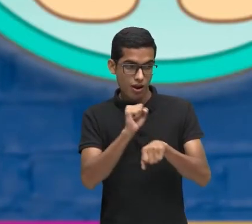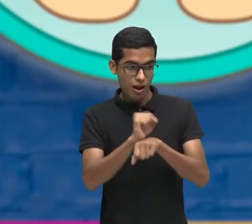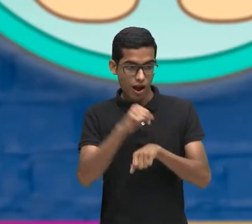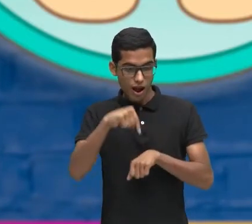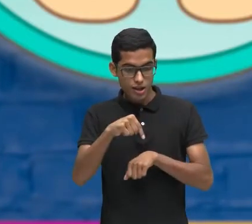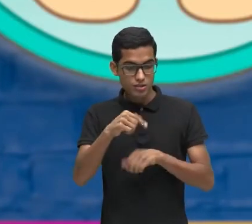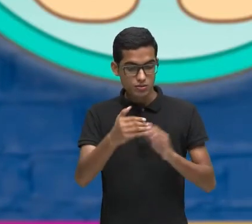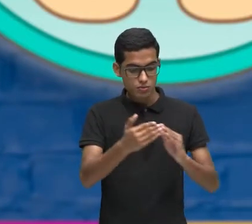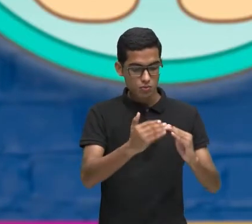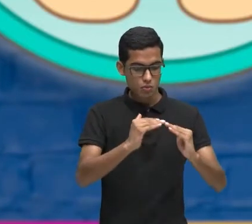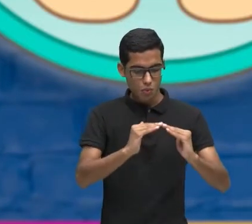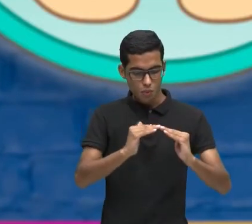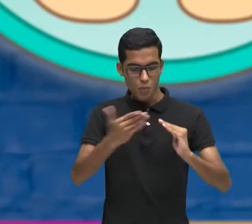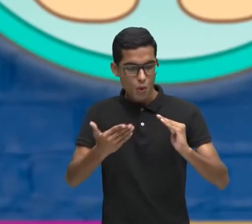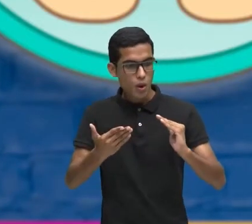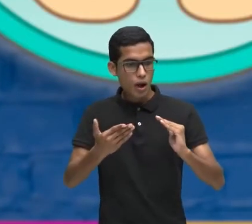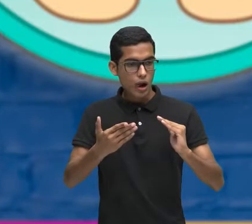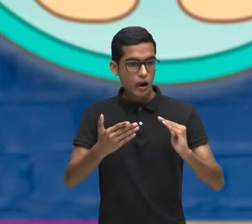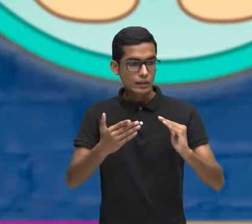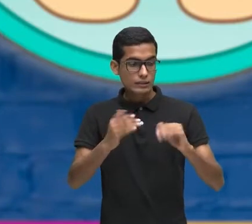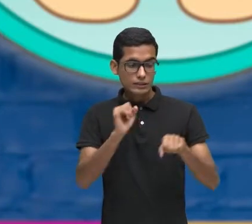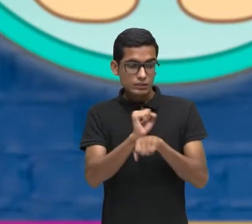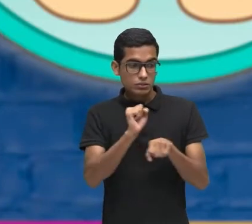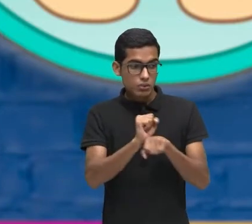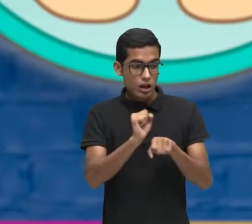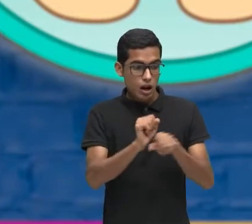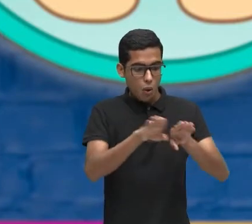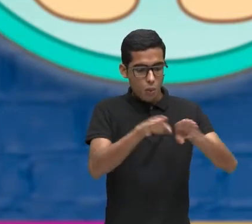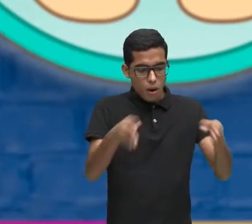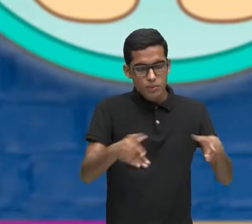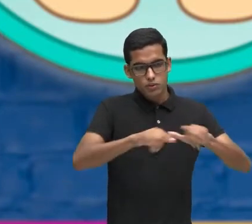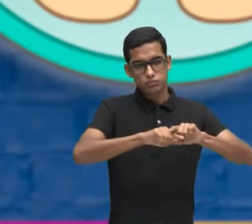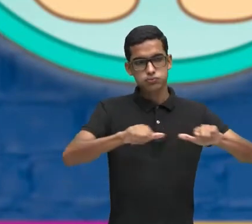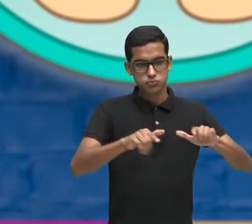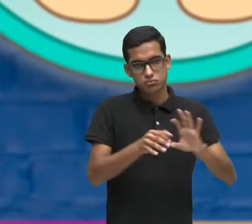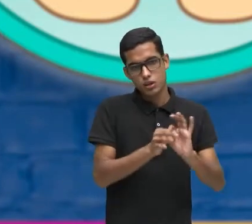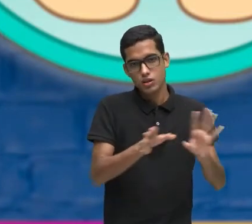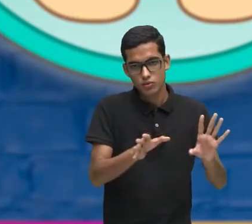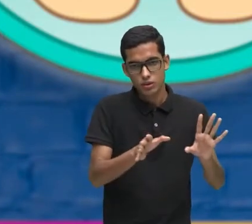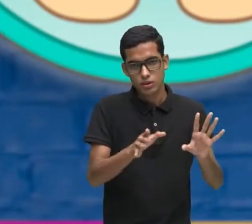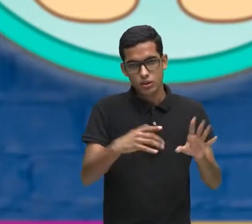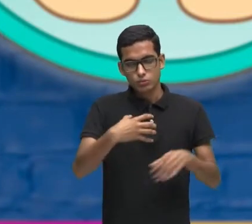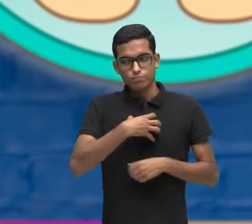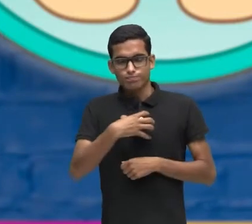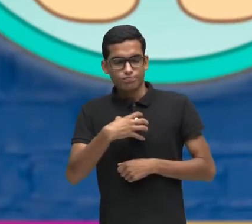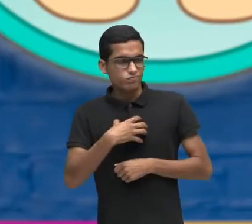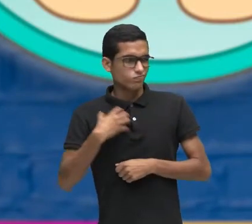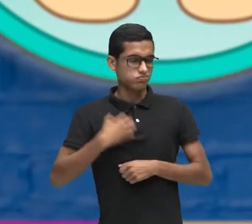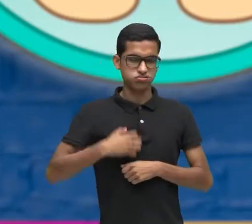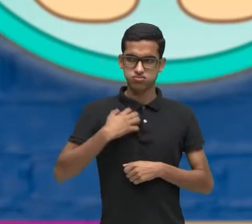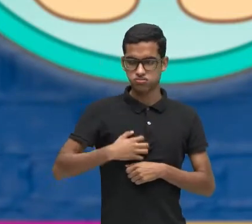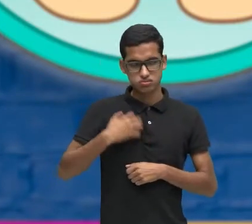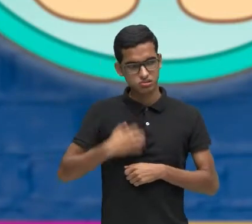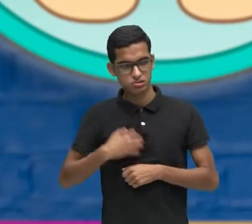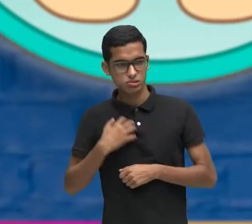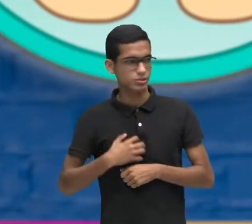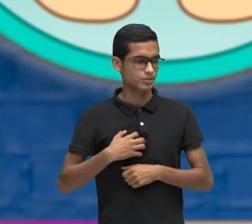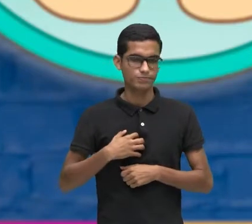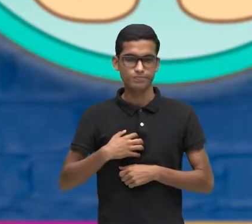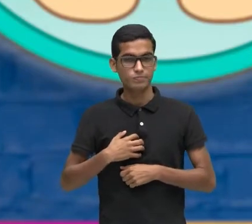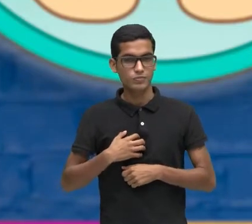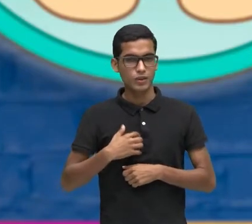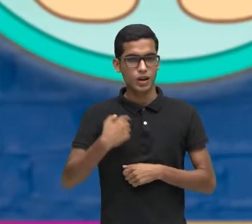Eu vou ficar Extremamente Chateada E muito furiosa E aí Eu vou pensar